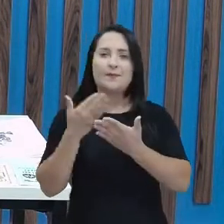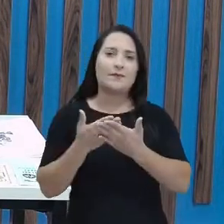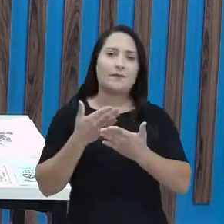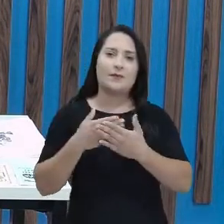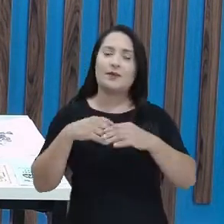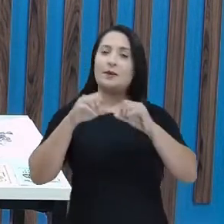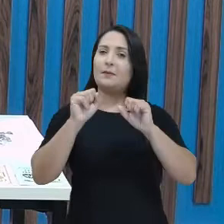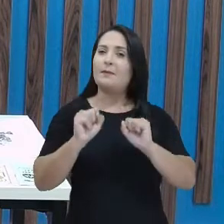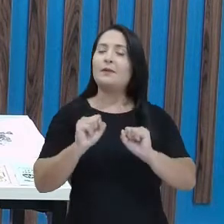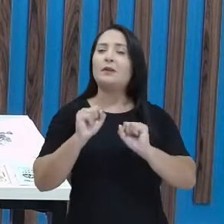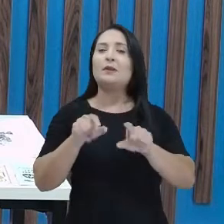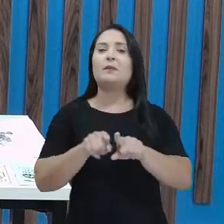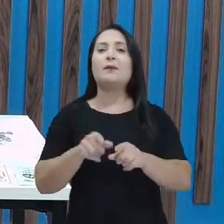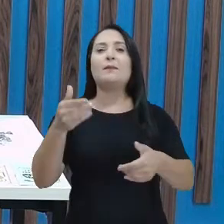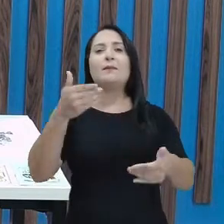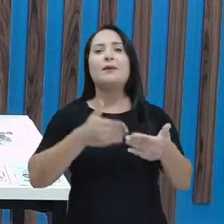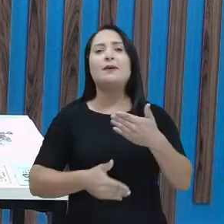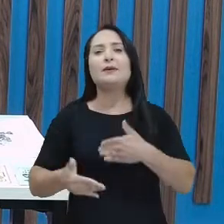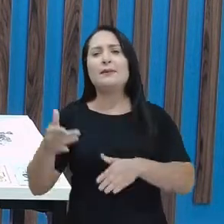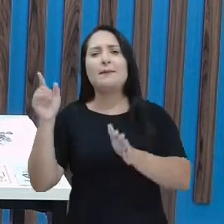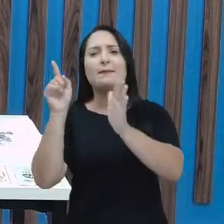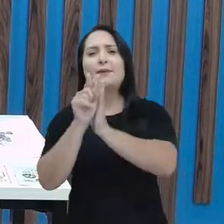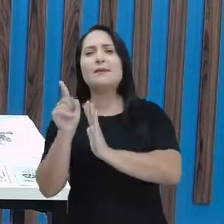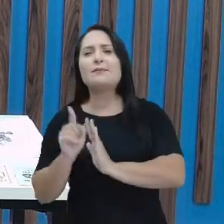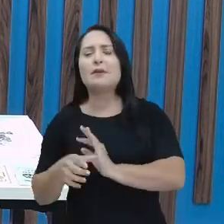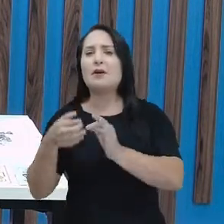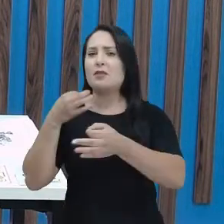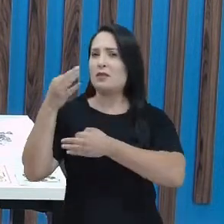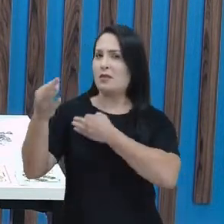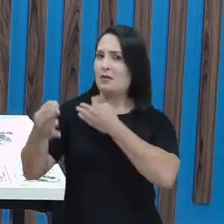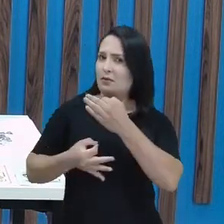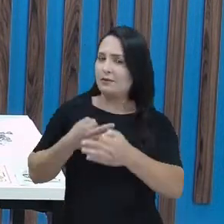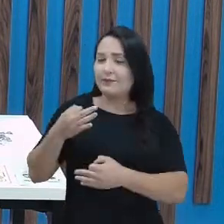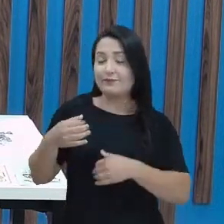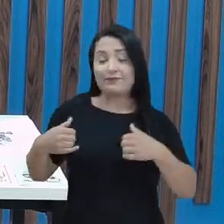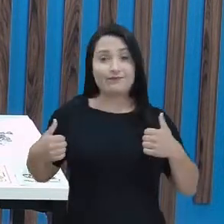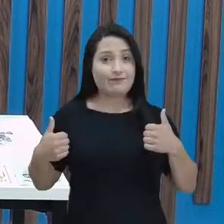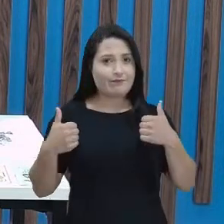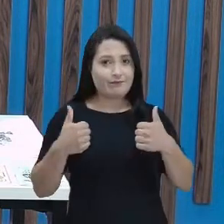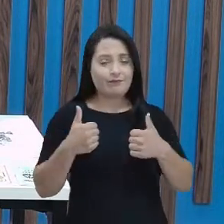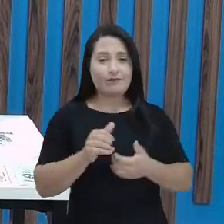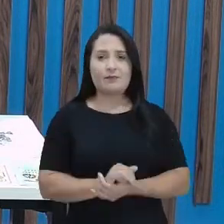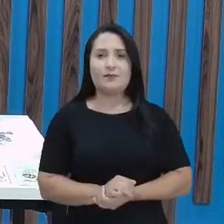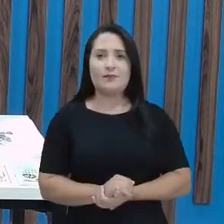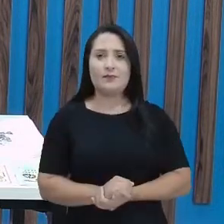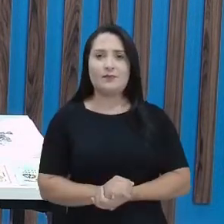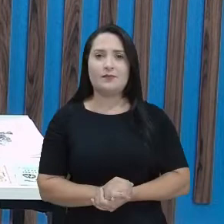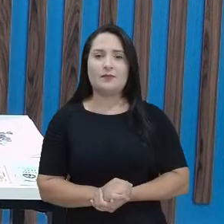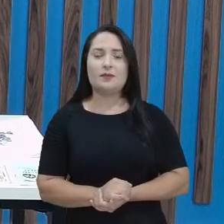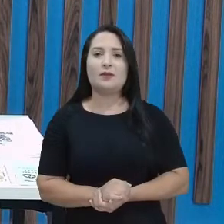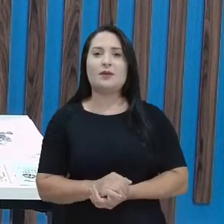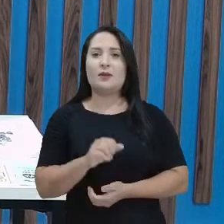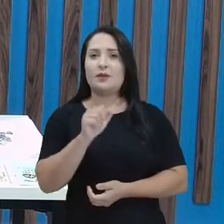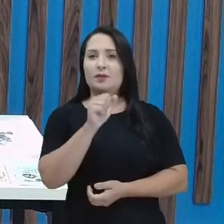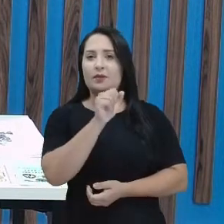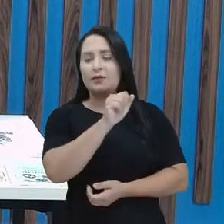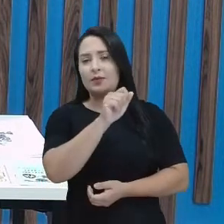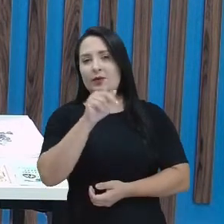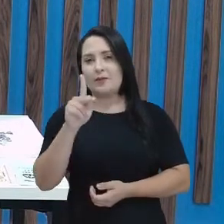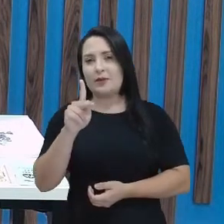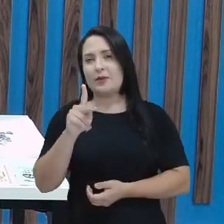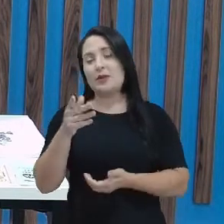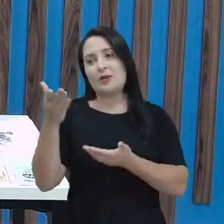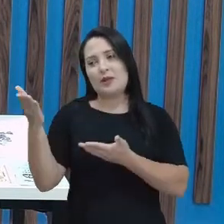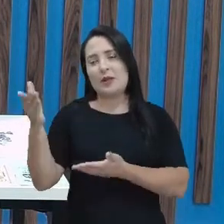você pode participar mandando perguntas, sugestões, tá certo gente? Conosco no aplicativo está a